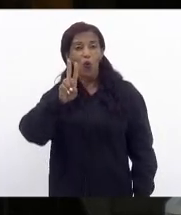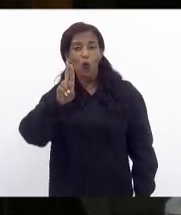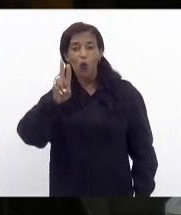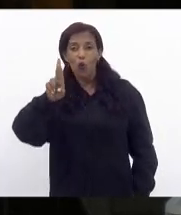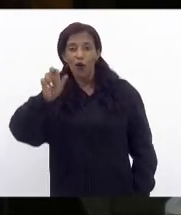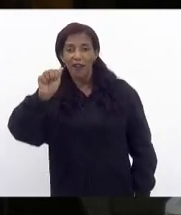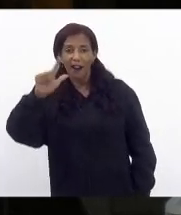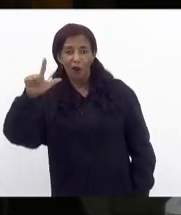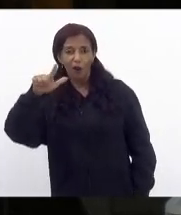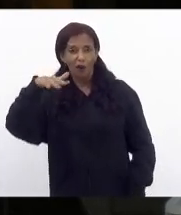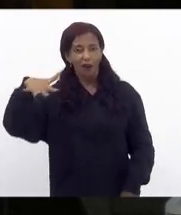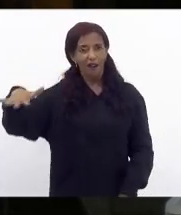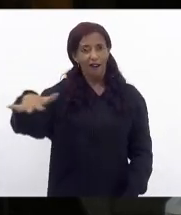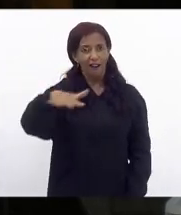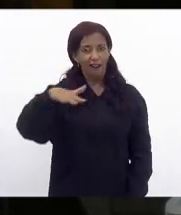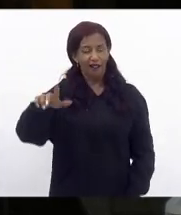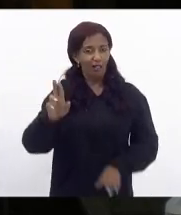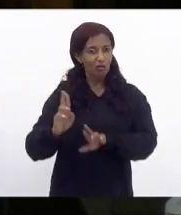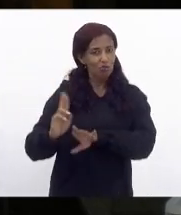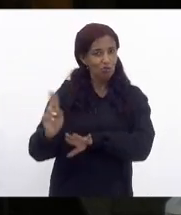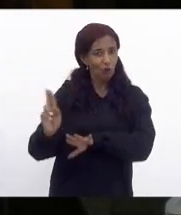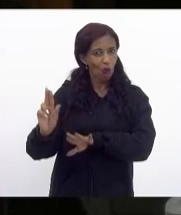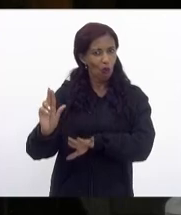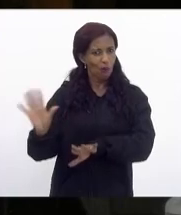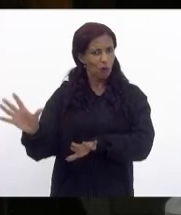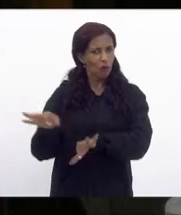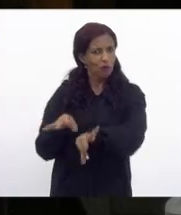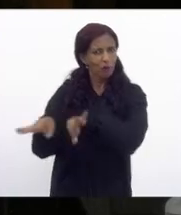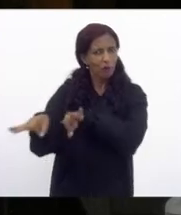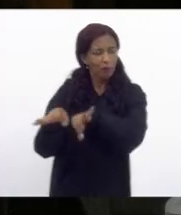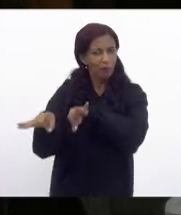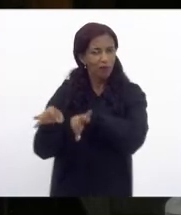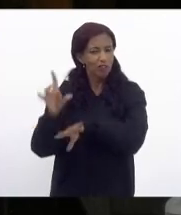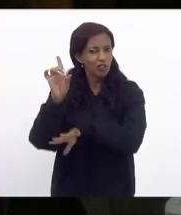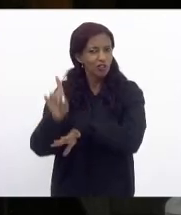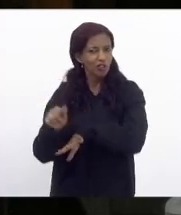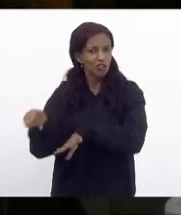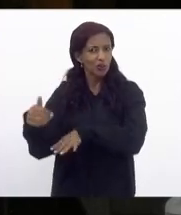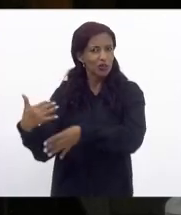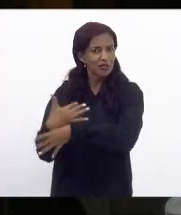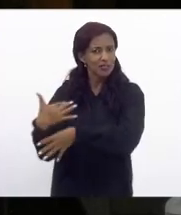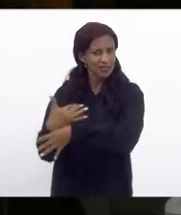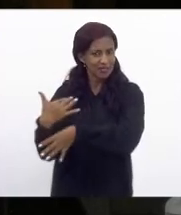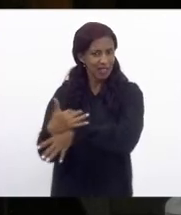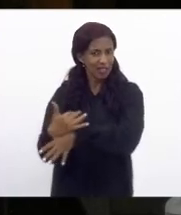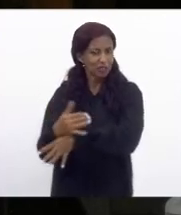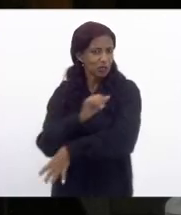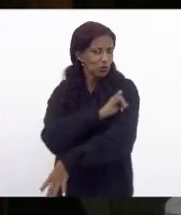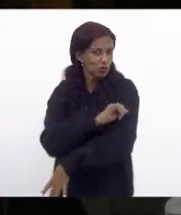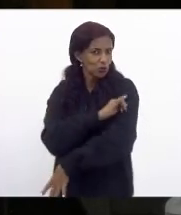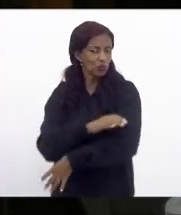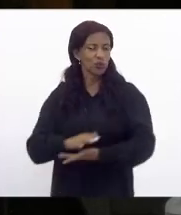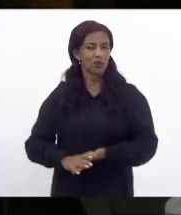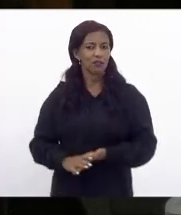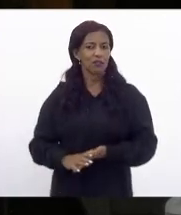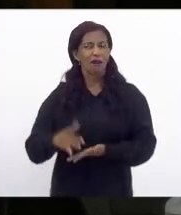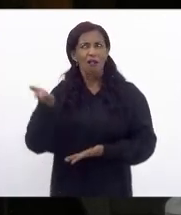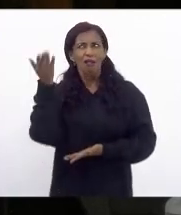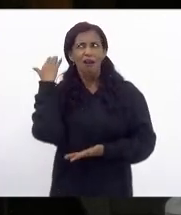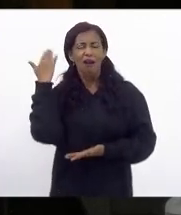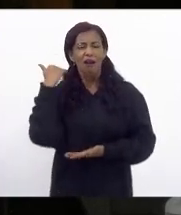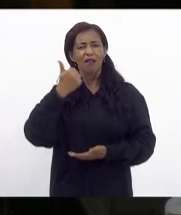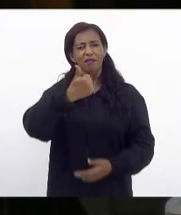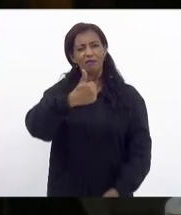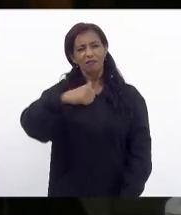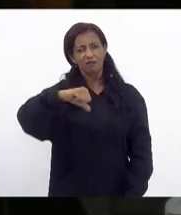quando foi feito o plano diretor da cidade do Rio de Janeiro lá na década de 90